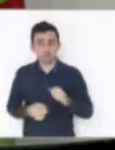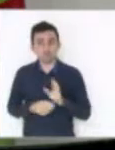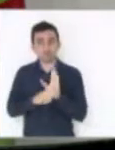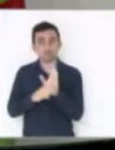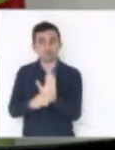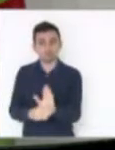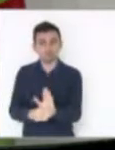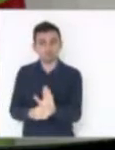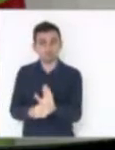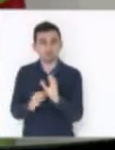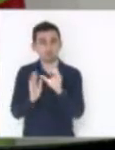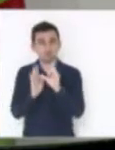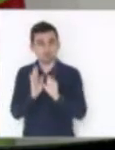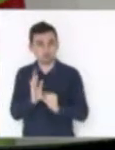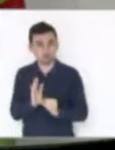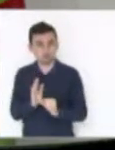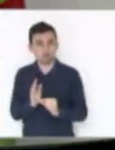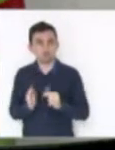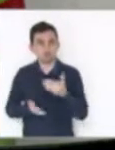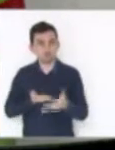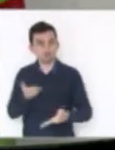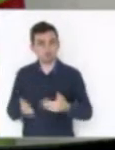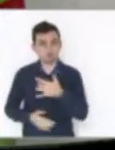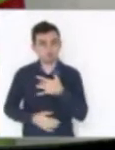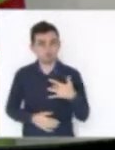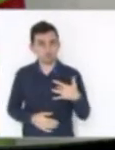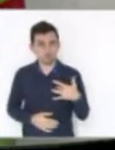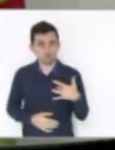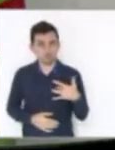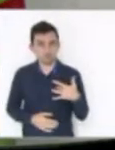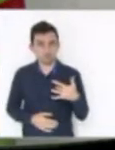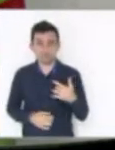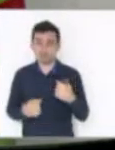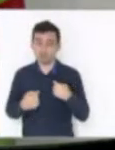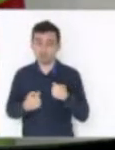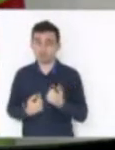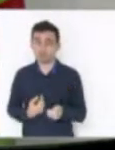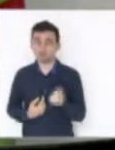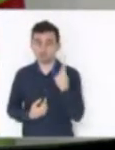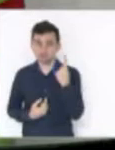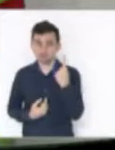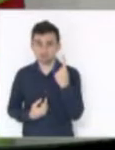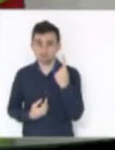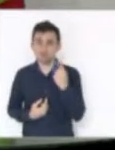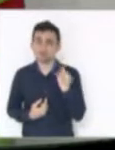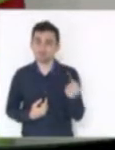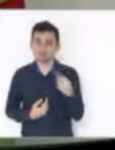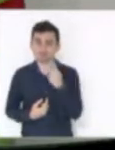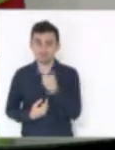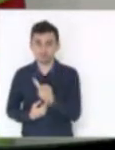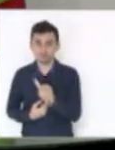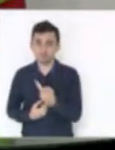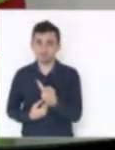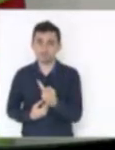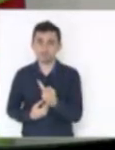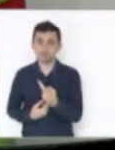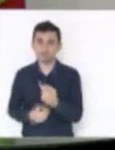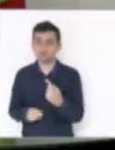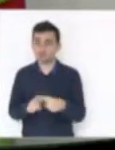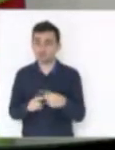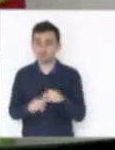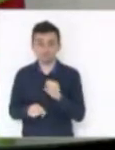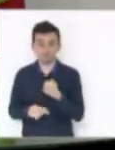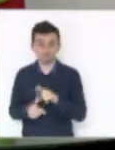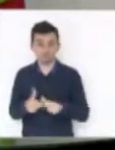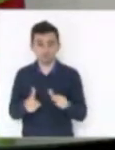menos para o Fundo de Assistência à Saúde. Por que eu acho estranho esse argumento? Primeiro, porque se a crise